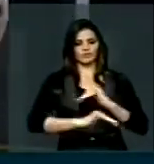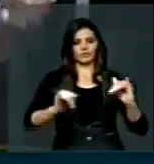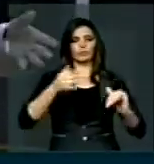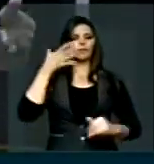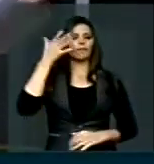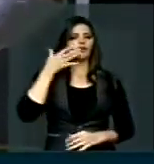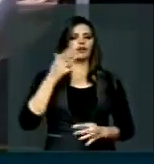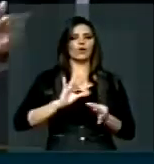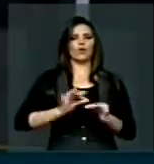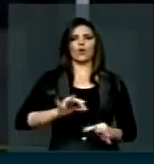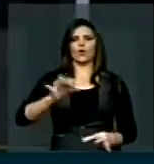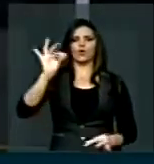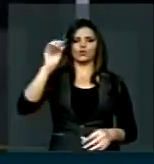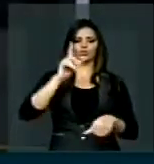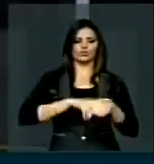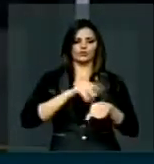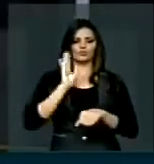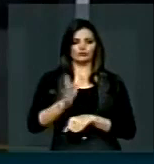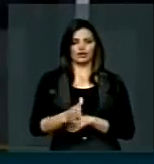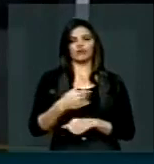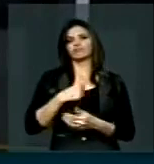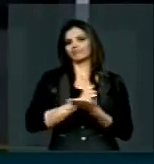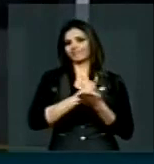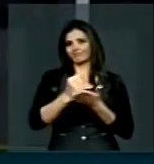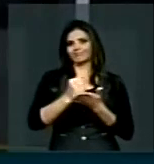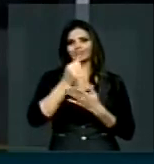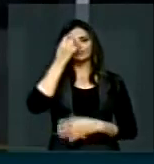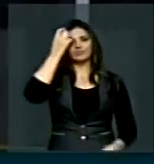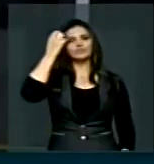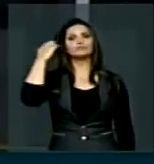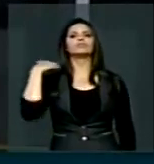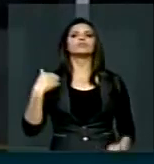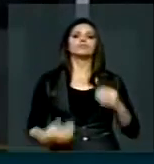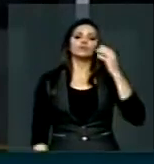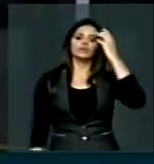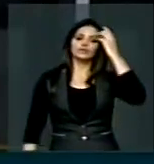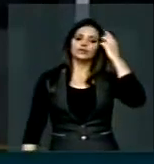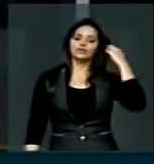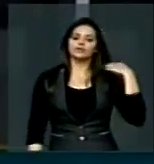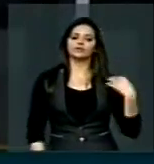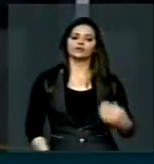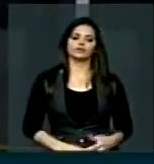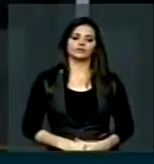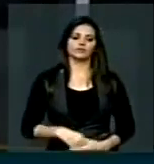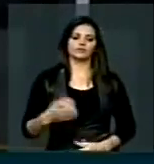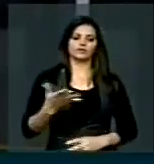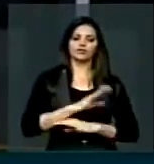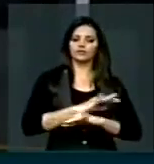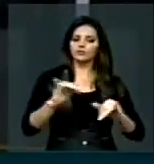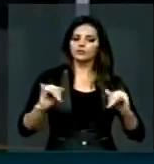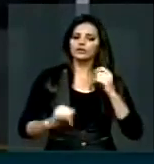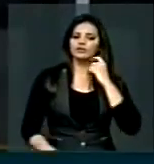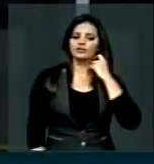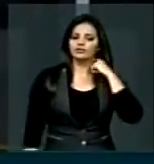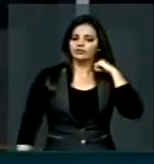pronunciamento longo, que o tempo não vai me dar para relatar todo, eu quero registrar